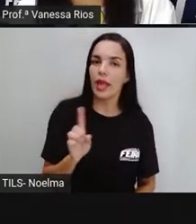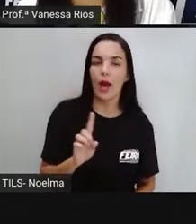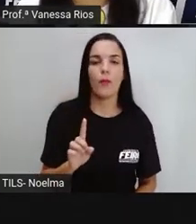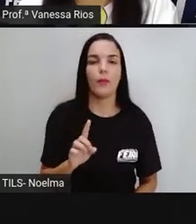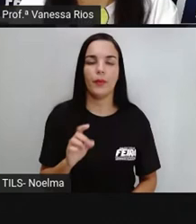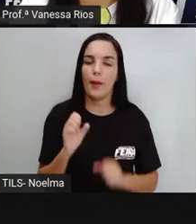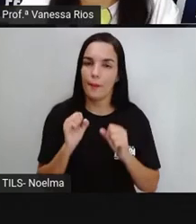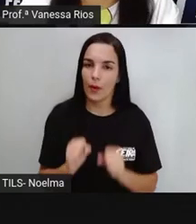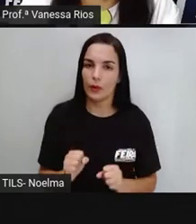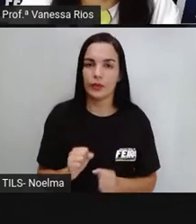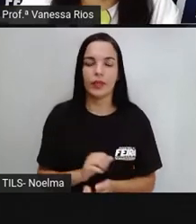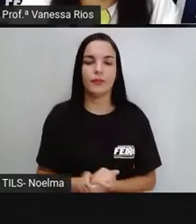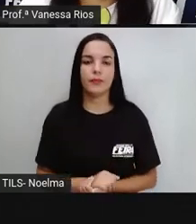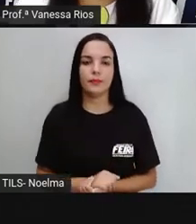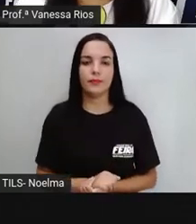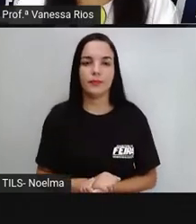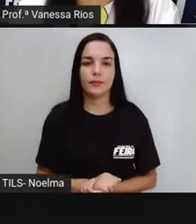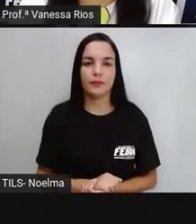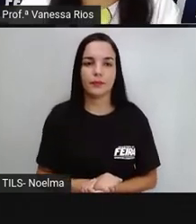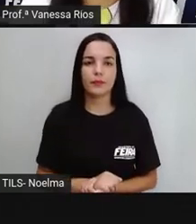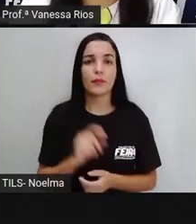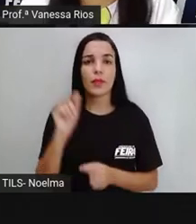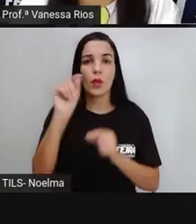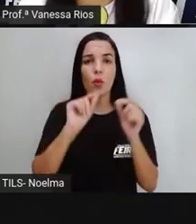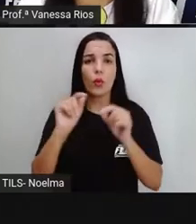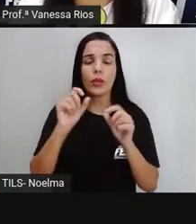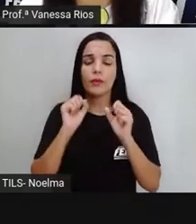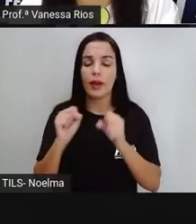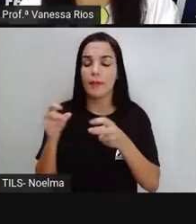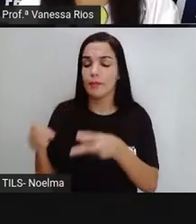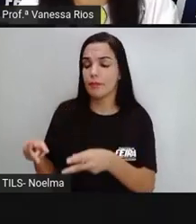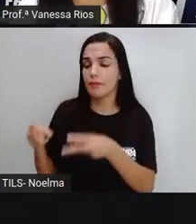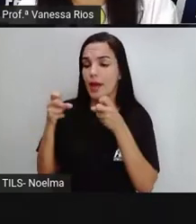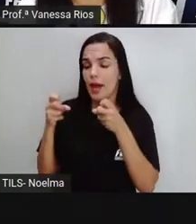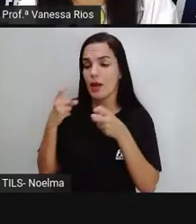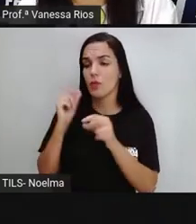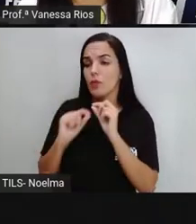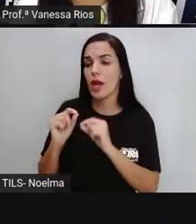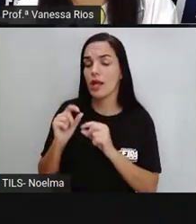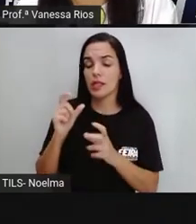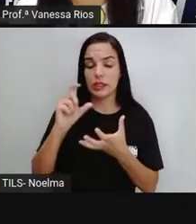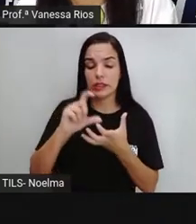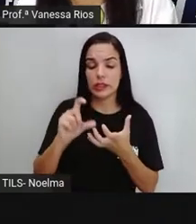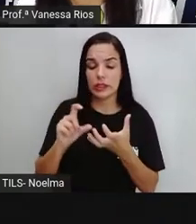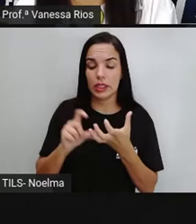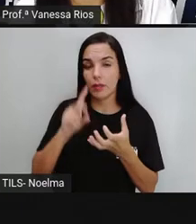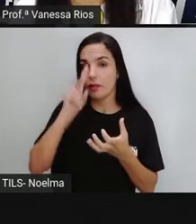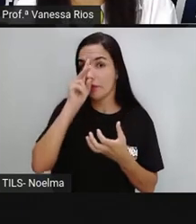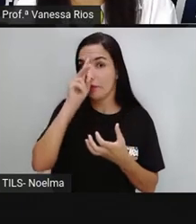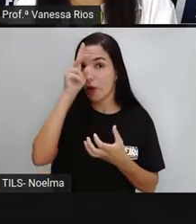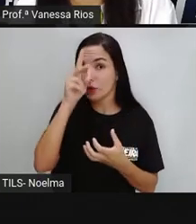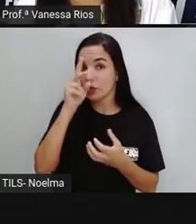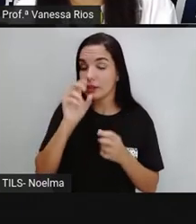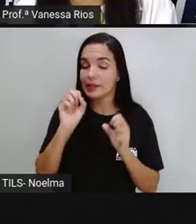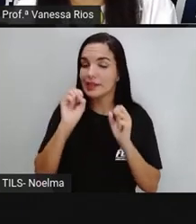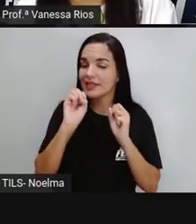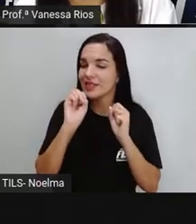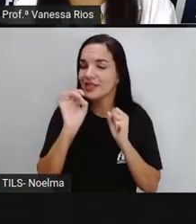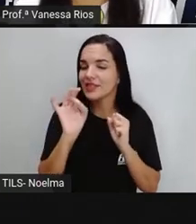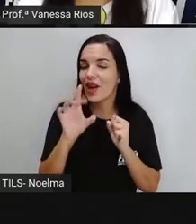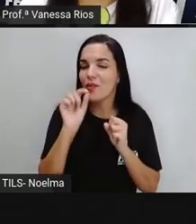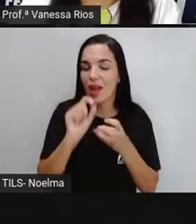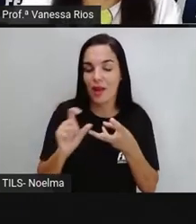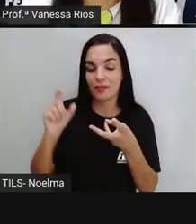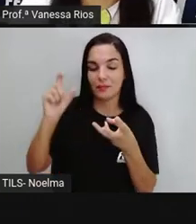acento ou não. O que vai identificar é se a sílaba tônica é a penúltima sílaba,